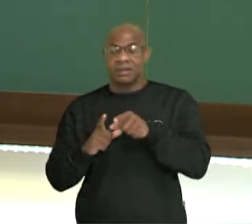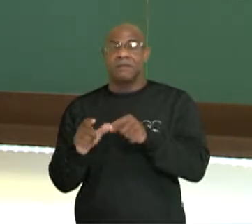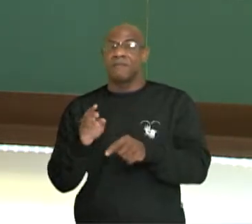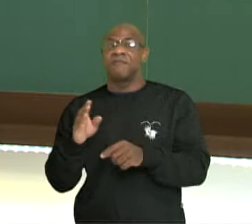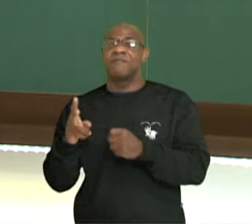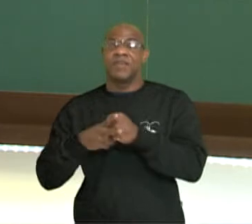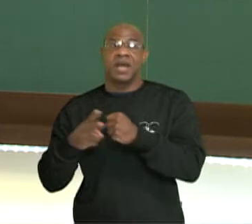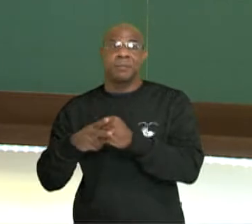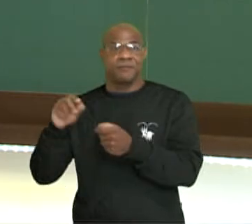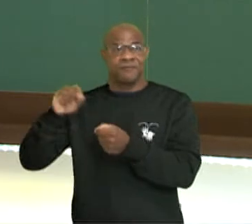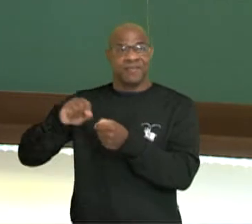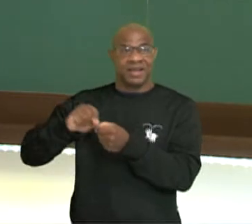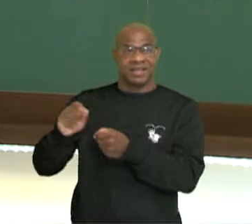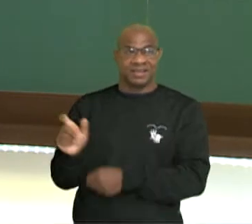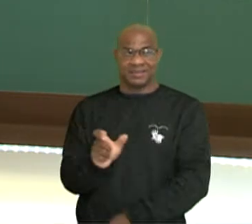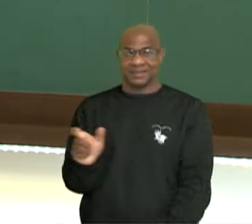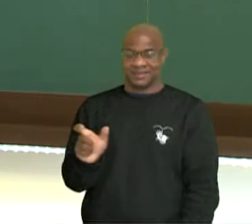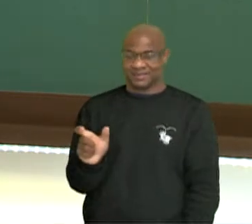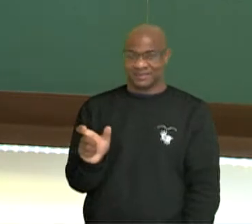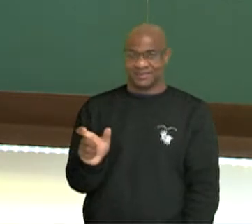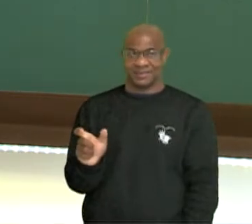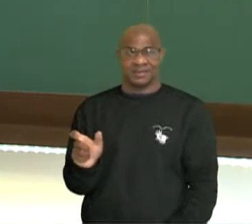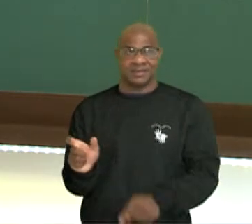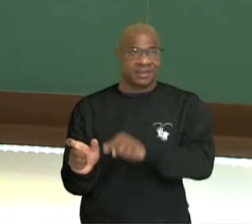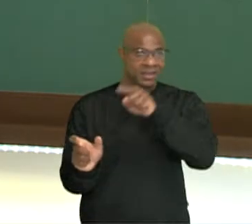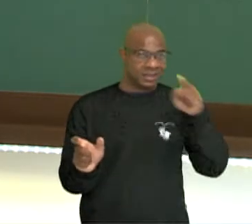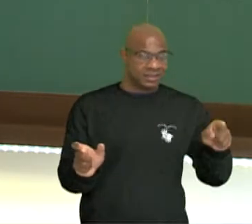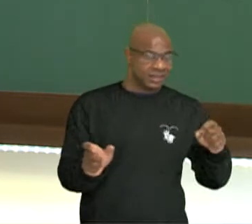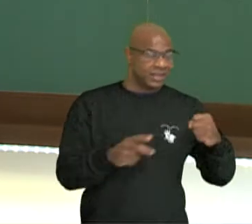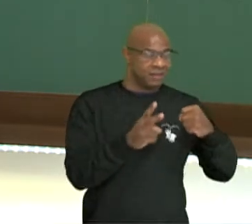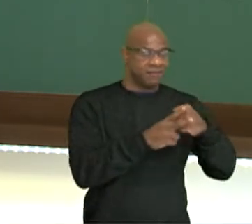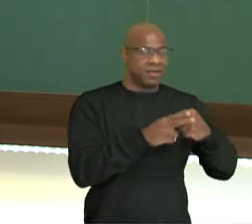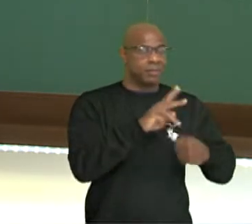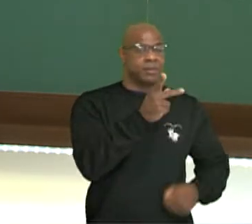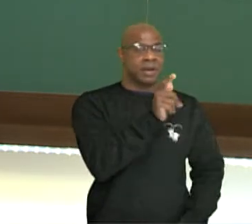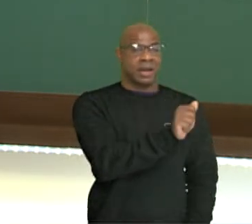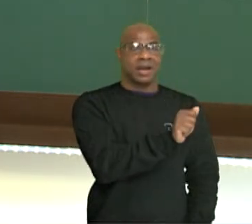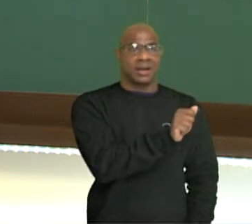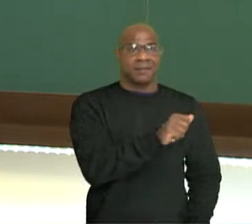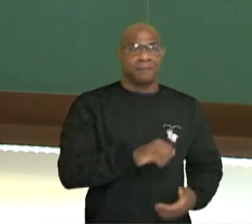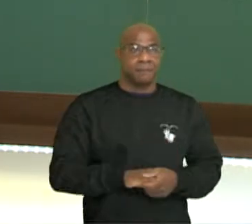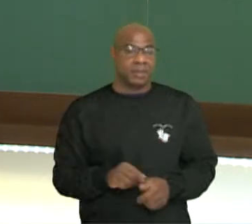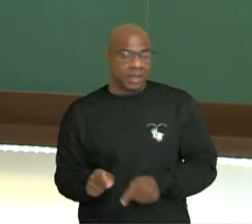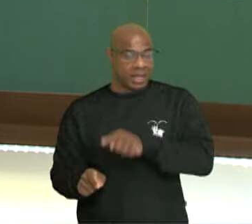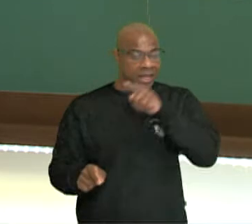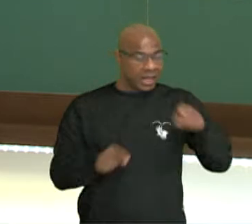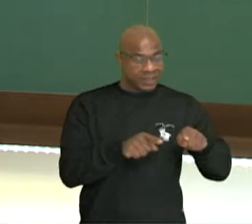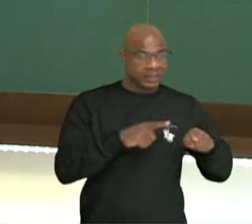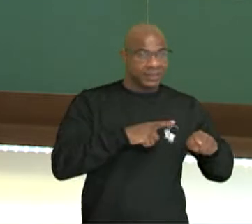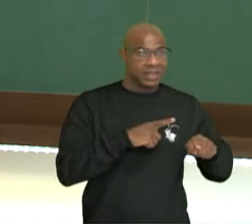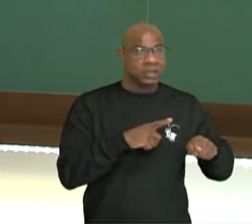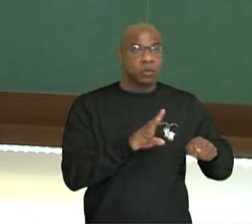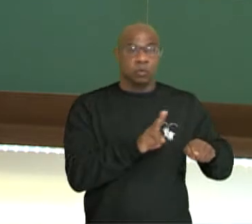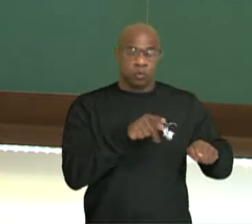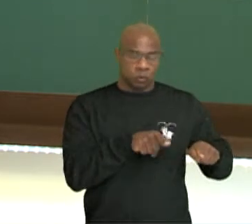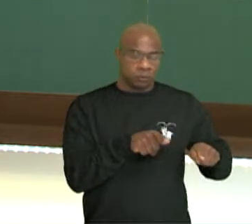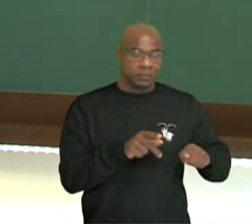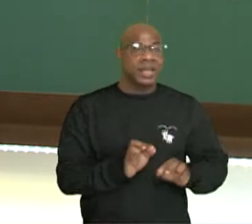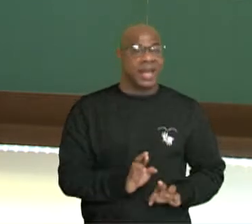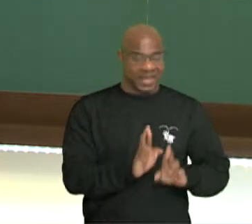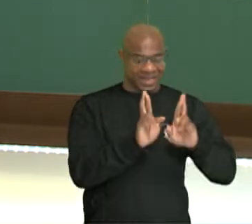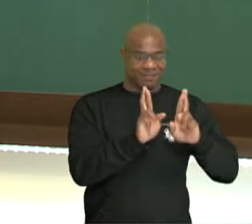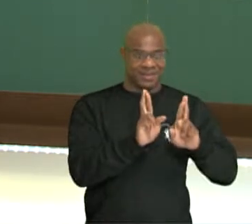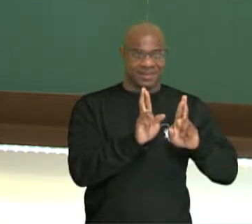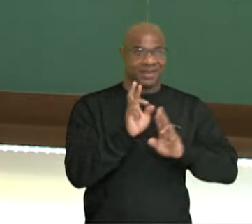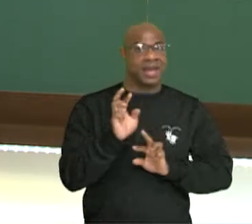Feito isso, eu noto o quê? Na oração principal, eu tenho um nome. Qual é o nome? Esperança.